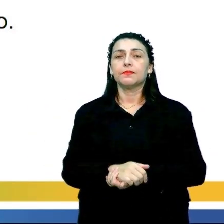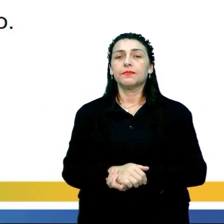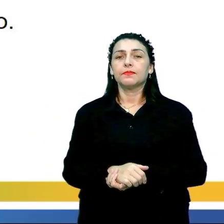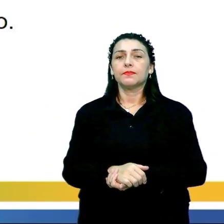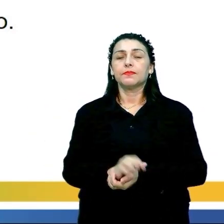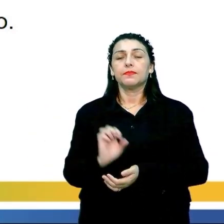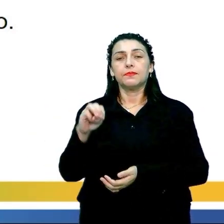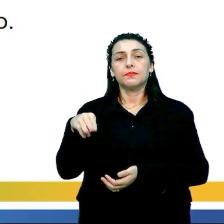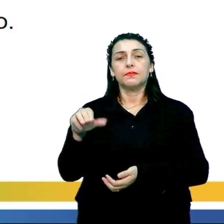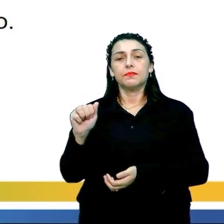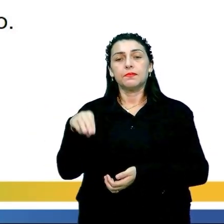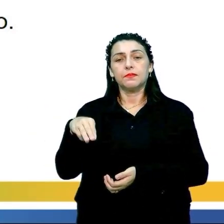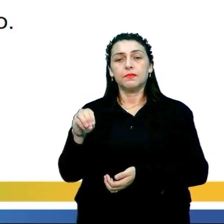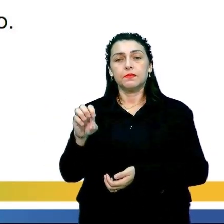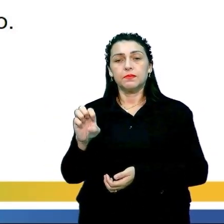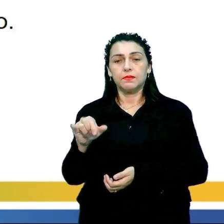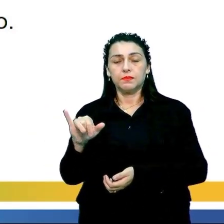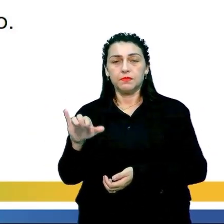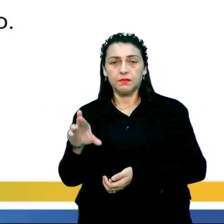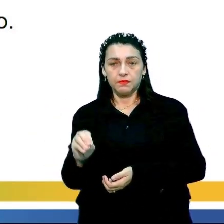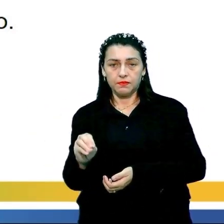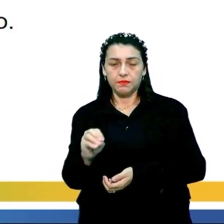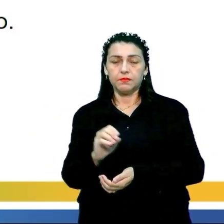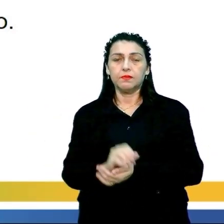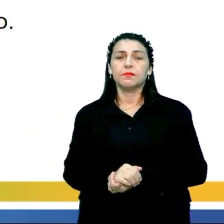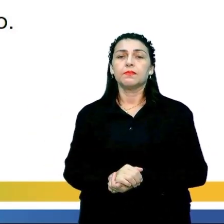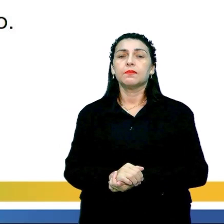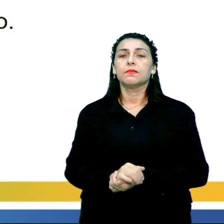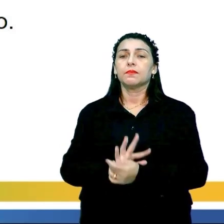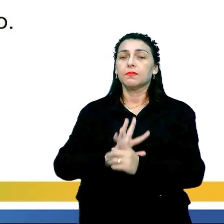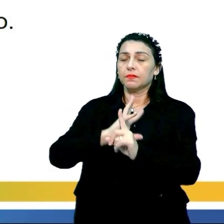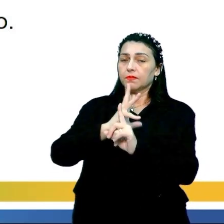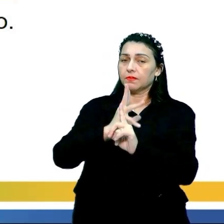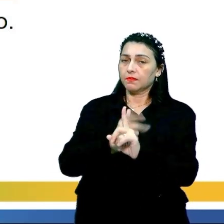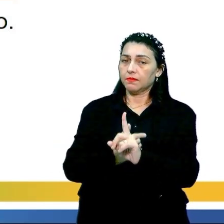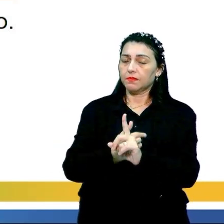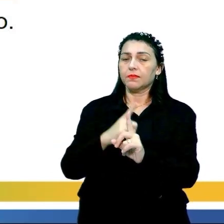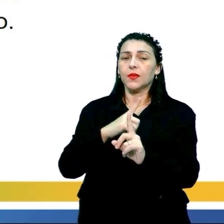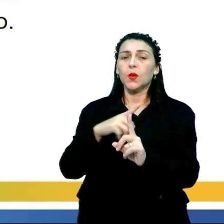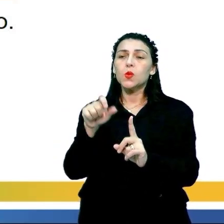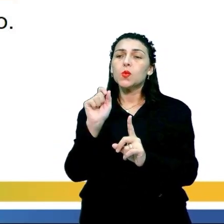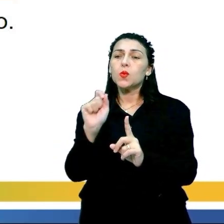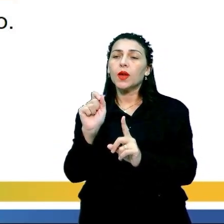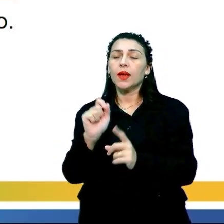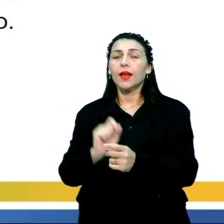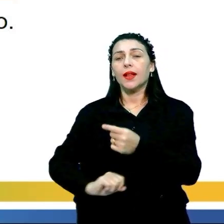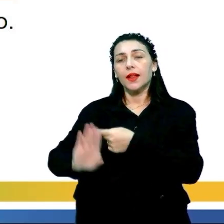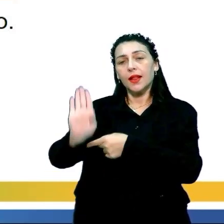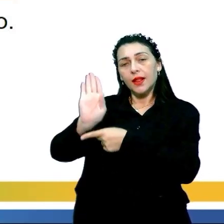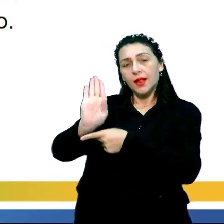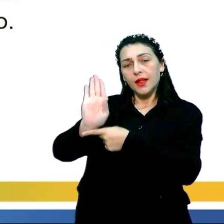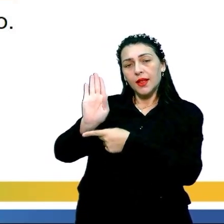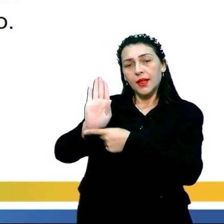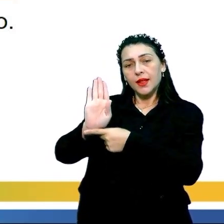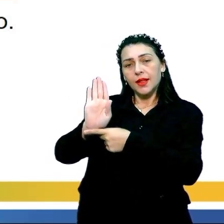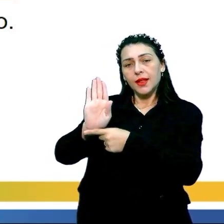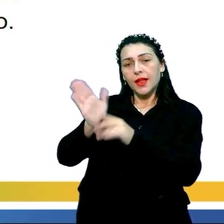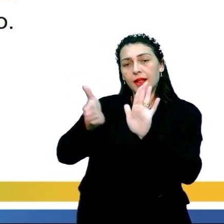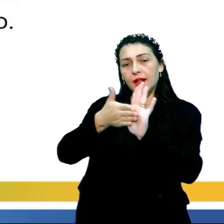ou mamoeiro de Tarseira do Amaral, nas artes plásticas eu tenho o quê? Eu tenho uma forma